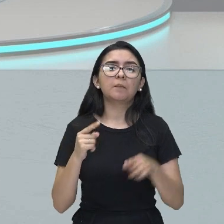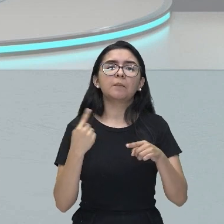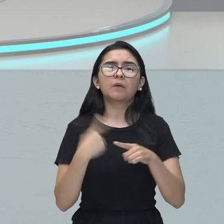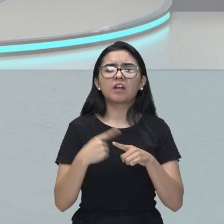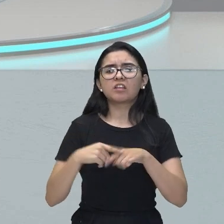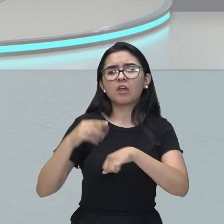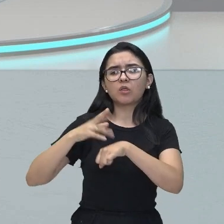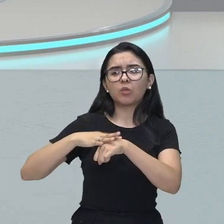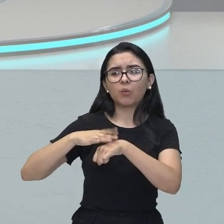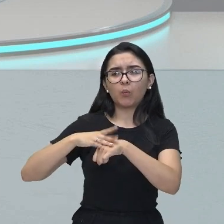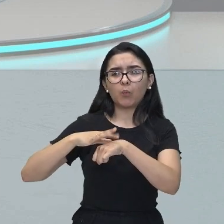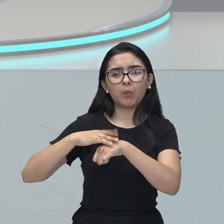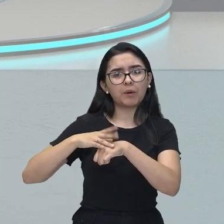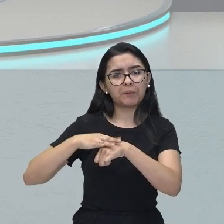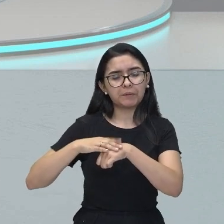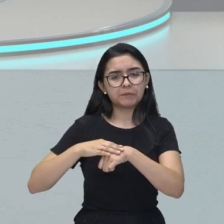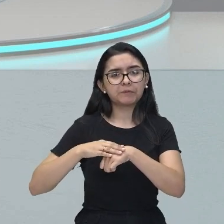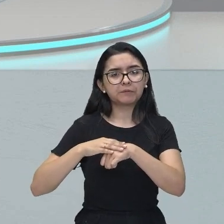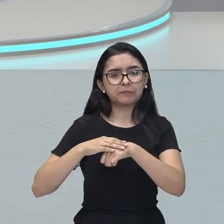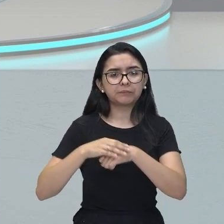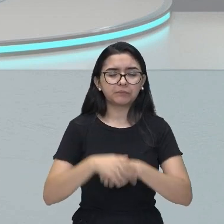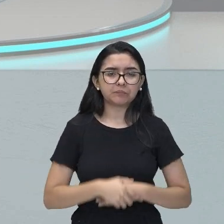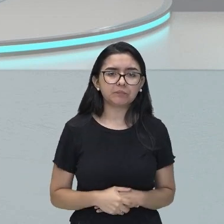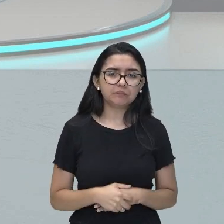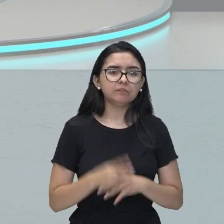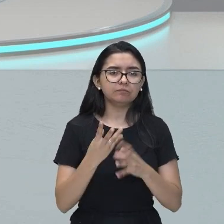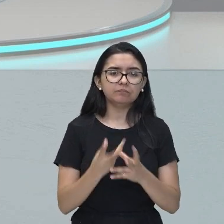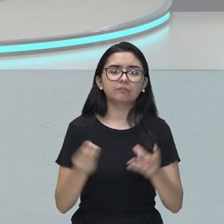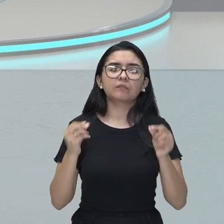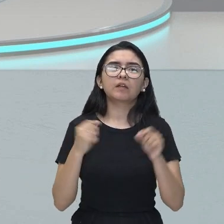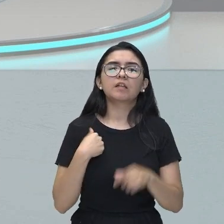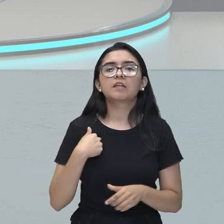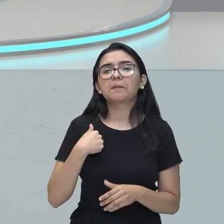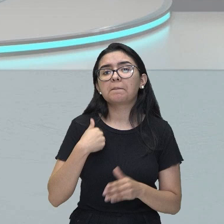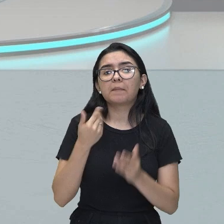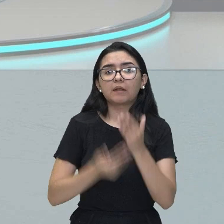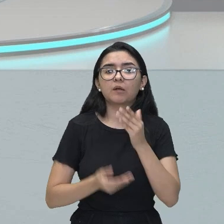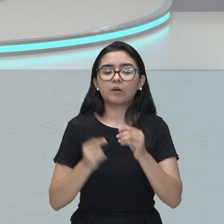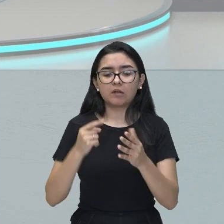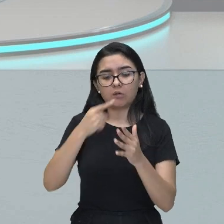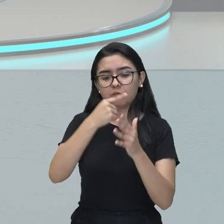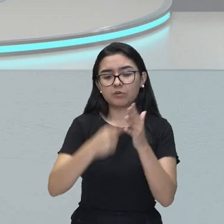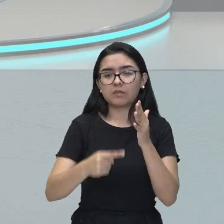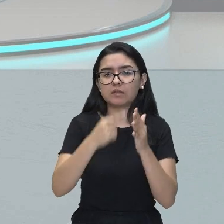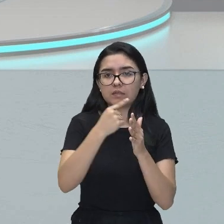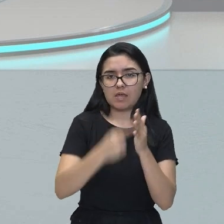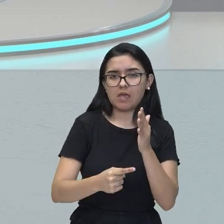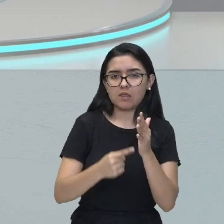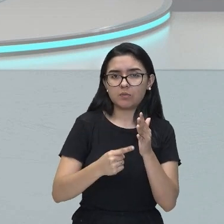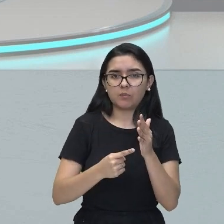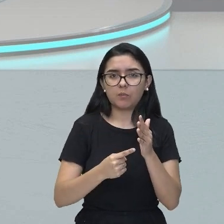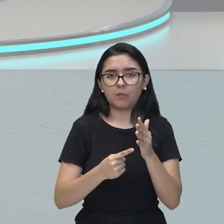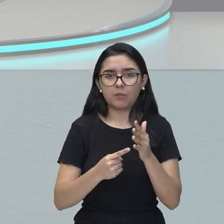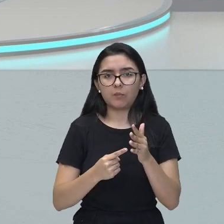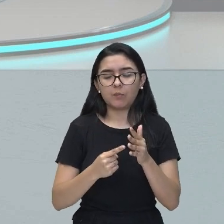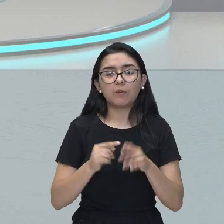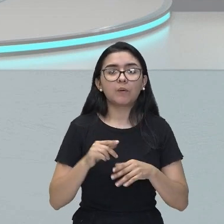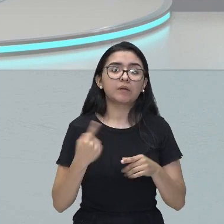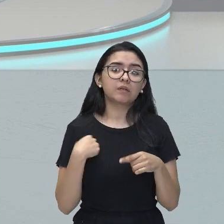ranceníase ou uma doença degenerativa que ele perdeu os dedos, então ele amarrava panos na mão